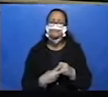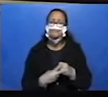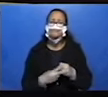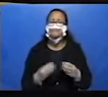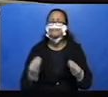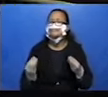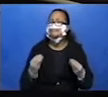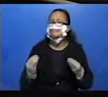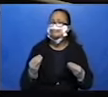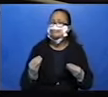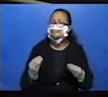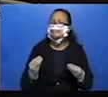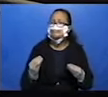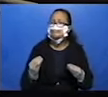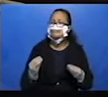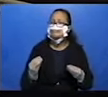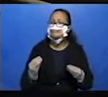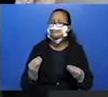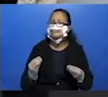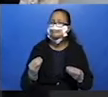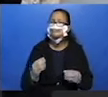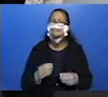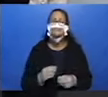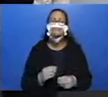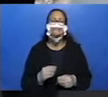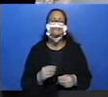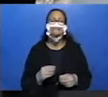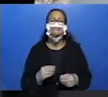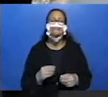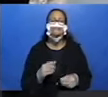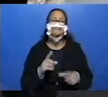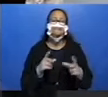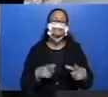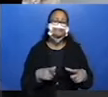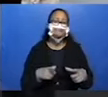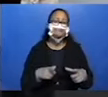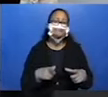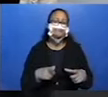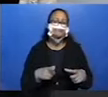faria para achar do lugar e do modo? Tem uma perguntinha.